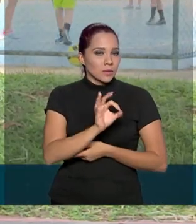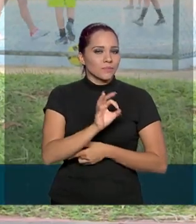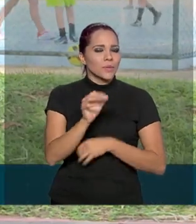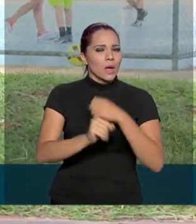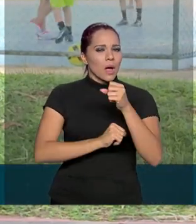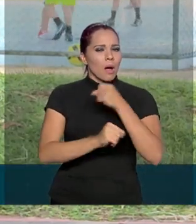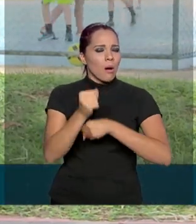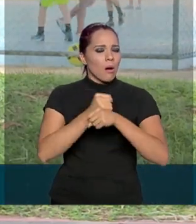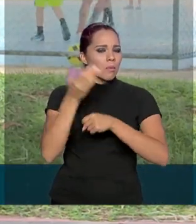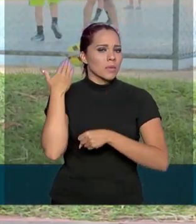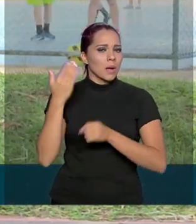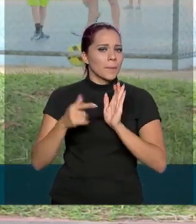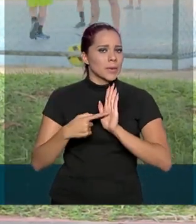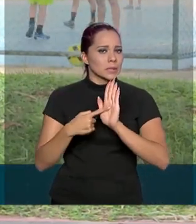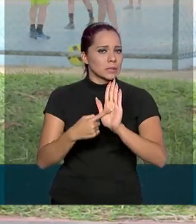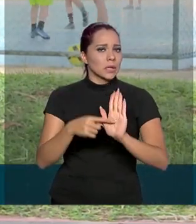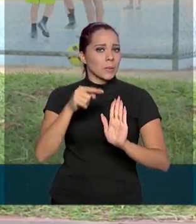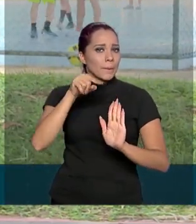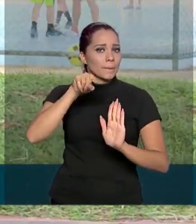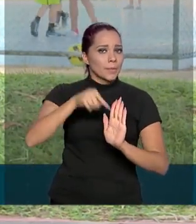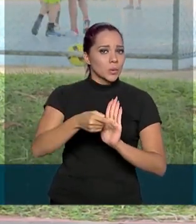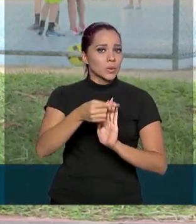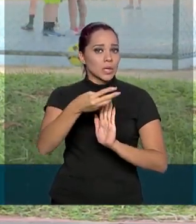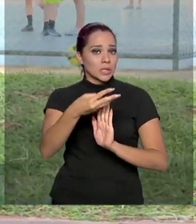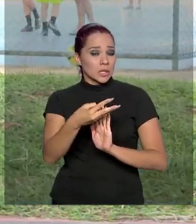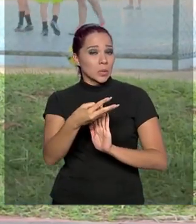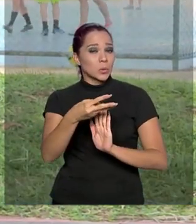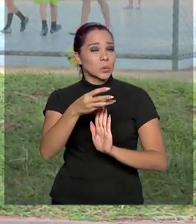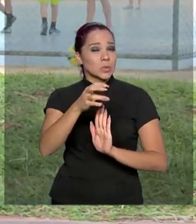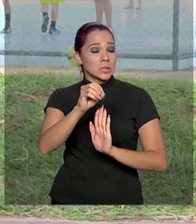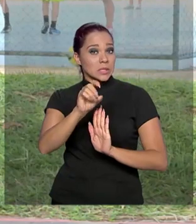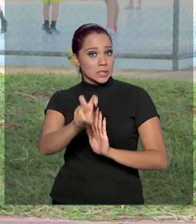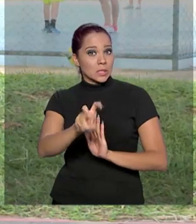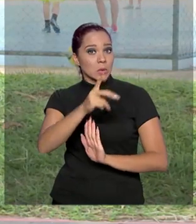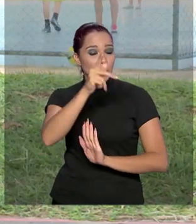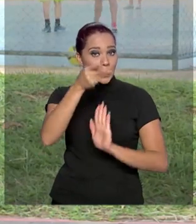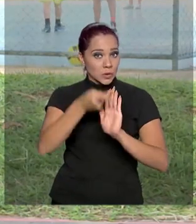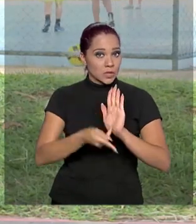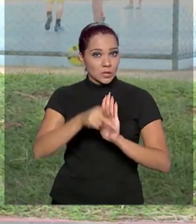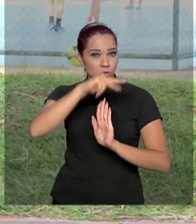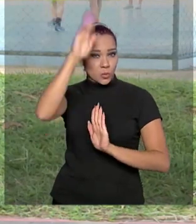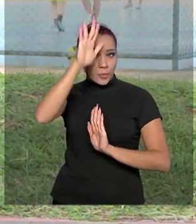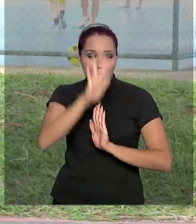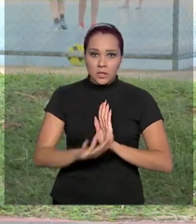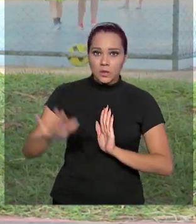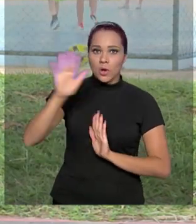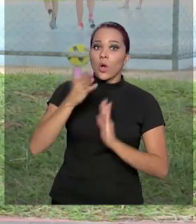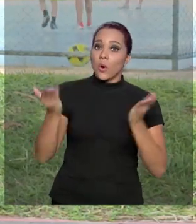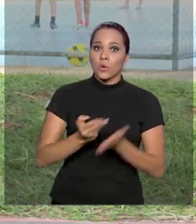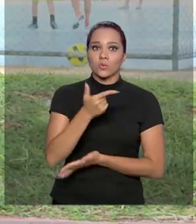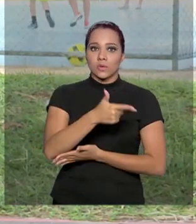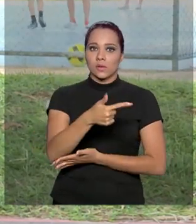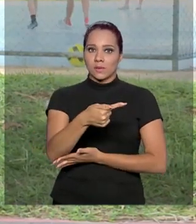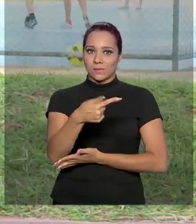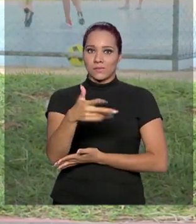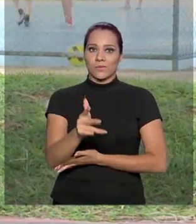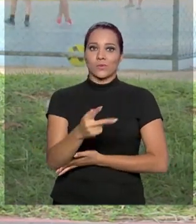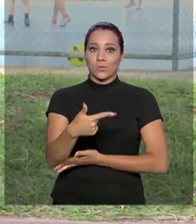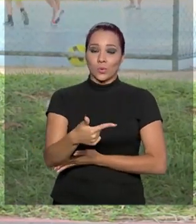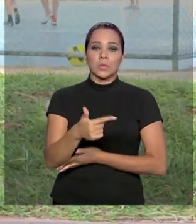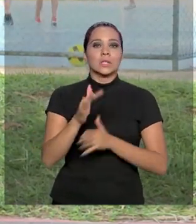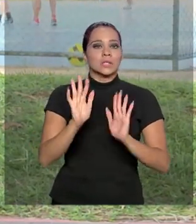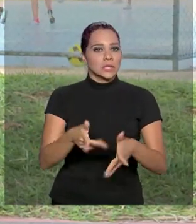apresentados 1.305 projetos em todo o país. Hoje, 272 estão em execução.